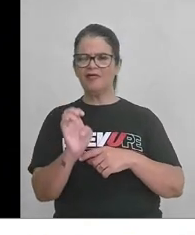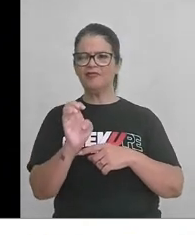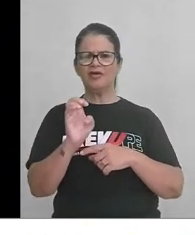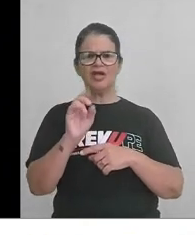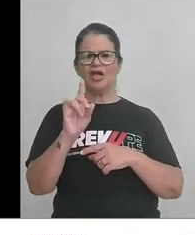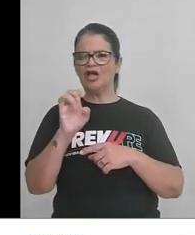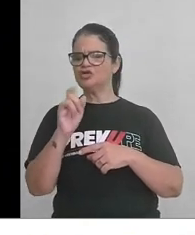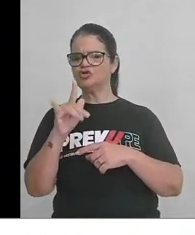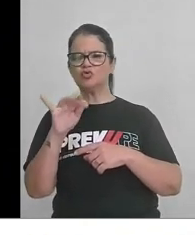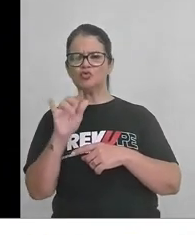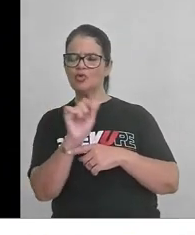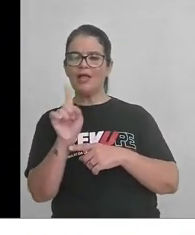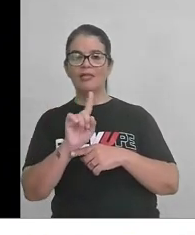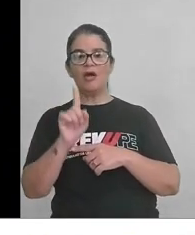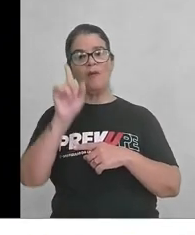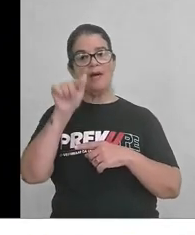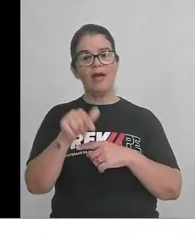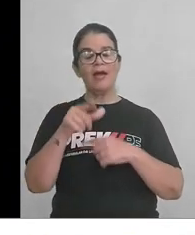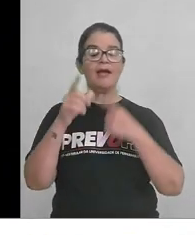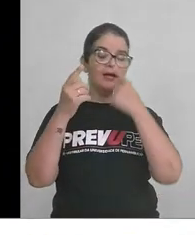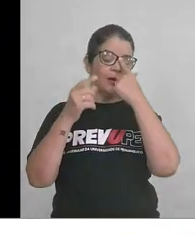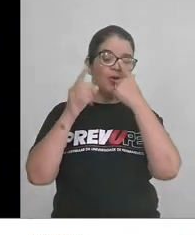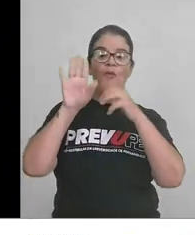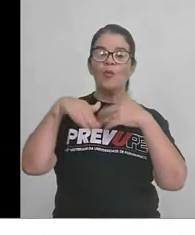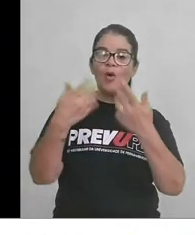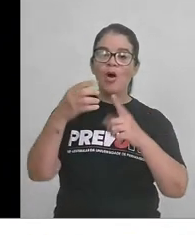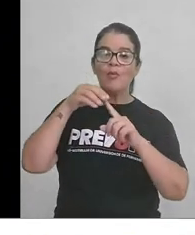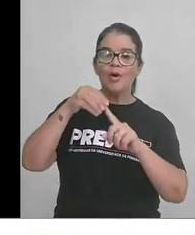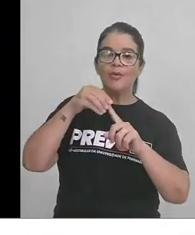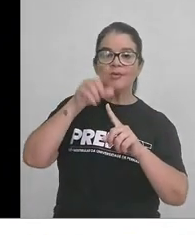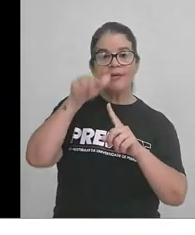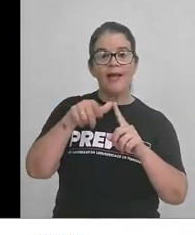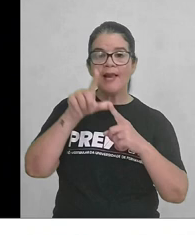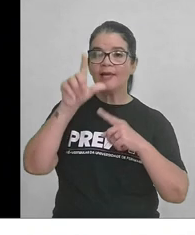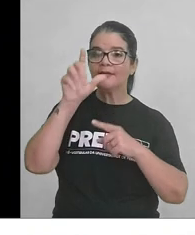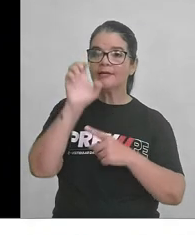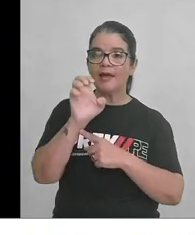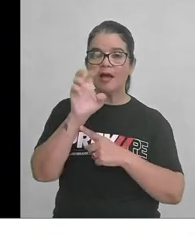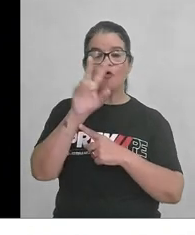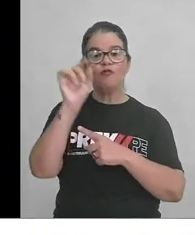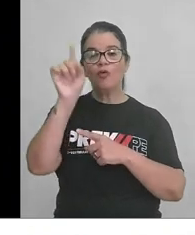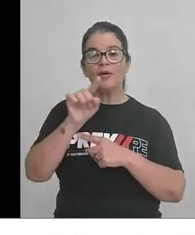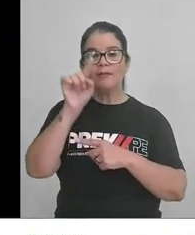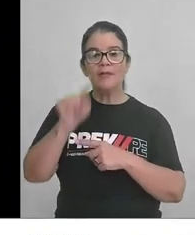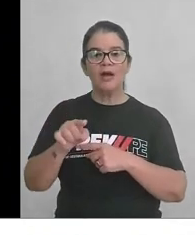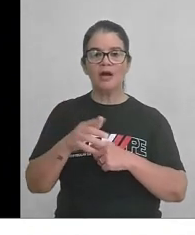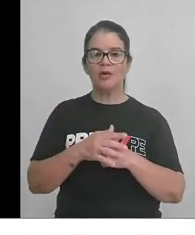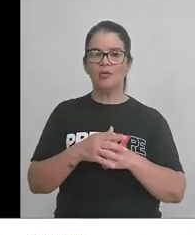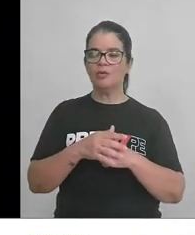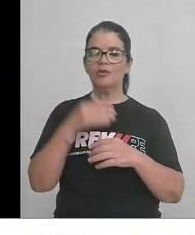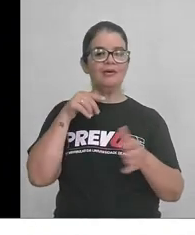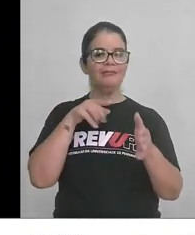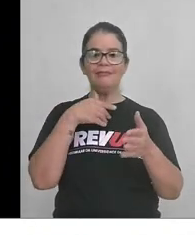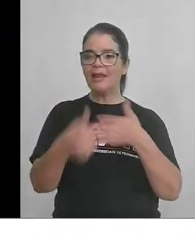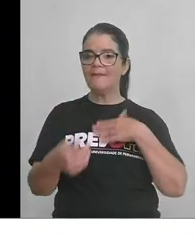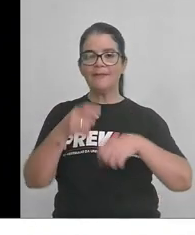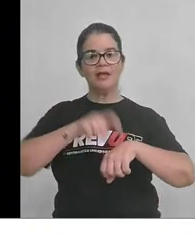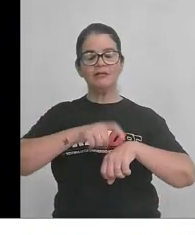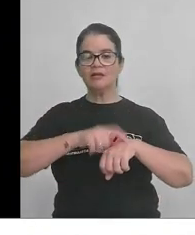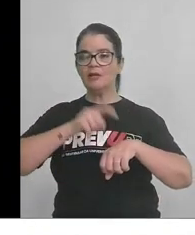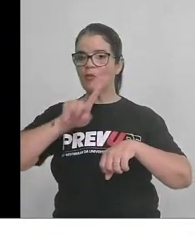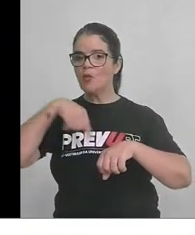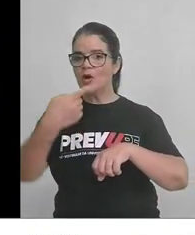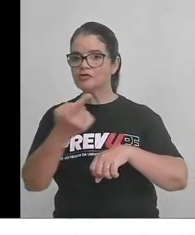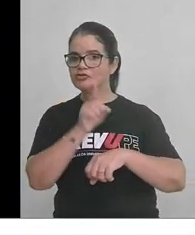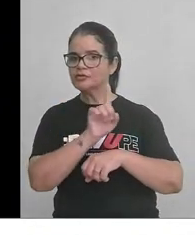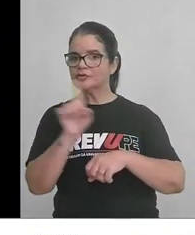Eu vou com a questão do diacrítico. Quem é o único diacrítico aqui? É a letra E. Aí, eu vou lá e marco. Nem perdi meu tempo com as demais.